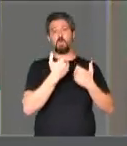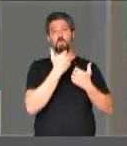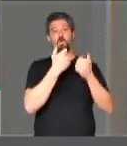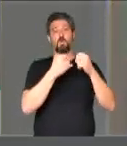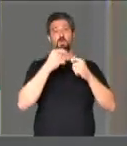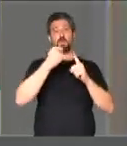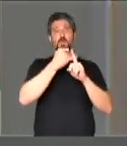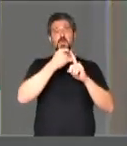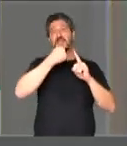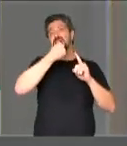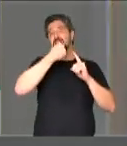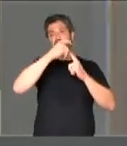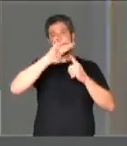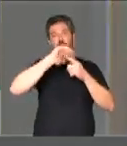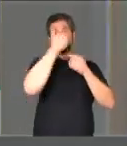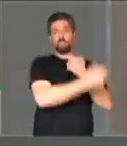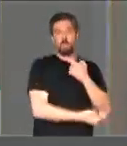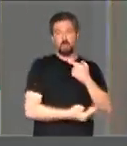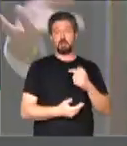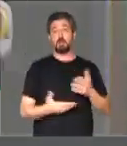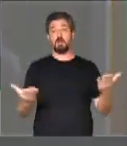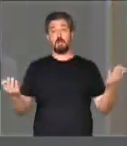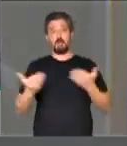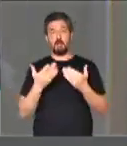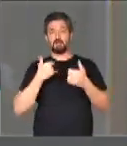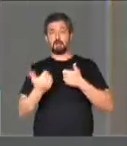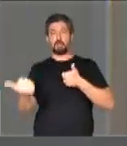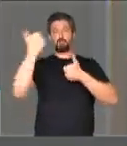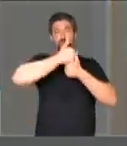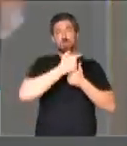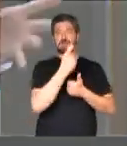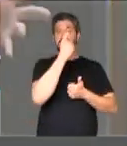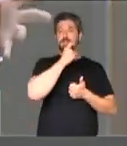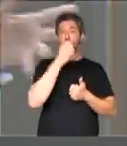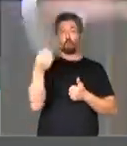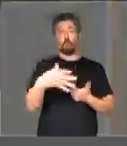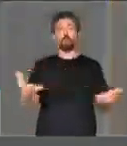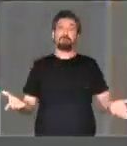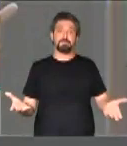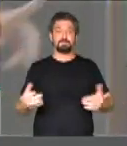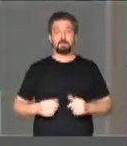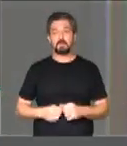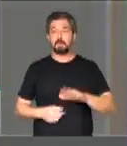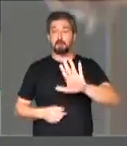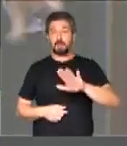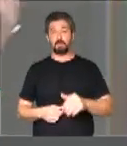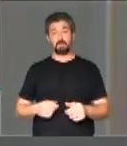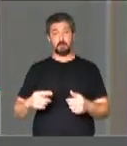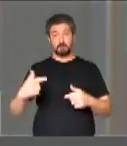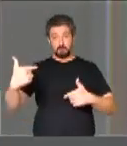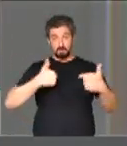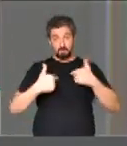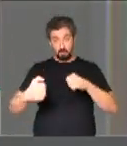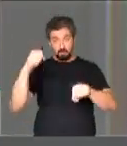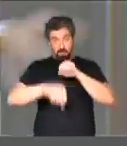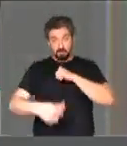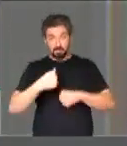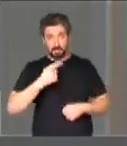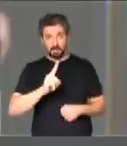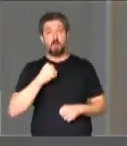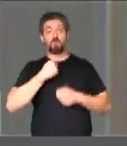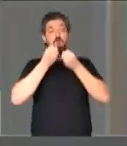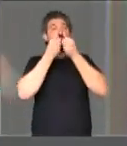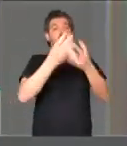direito, aqui ó, é, o beck central, agora vou ter que colocar o novo, é, enquanto isso não acontecer, eu vou falar para o